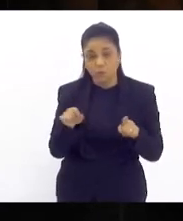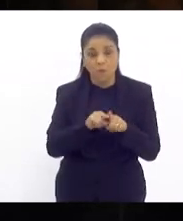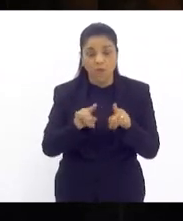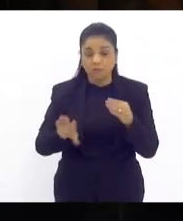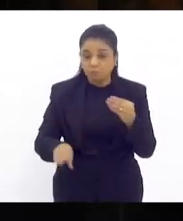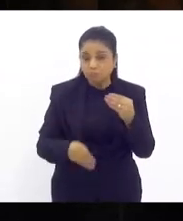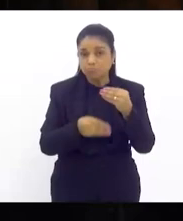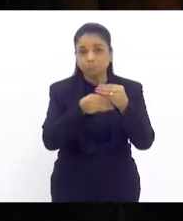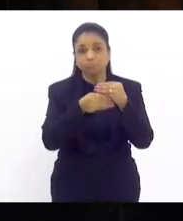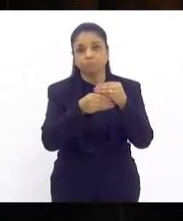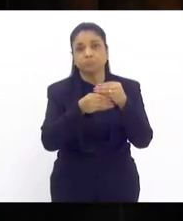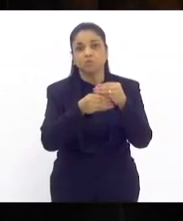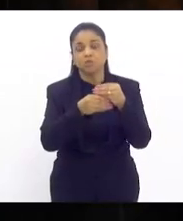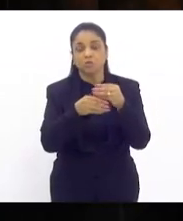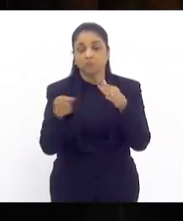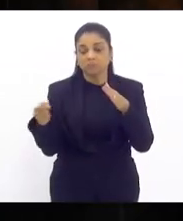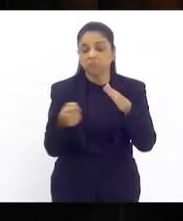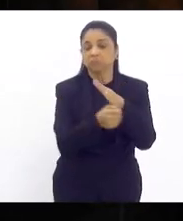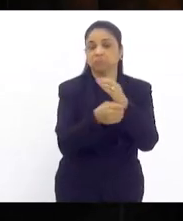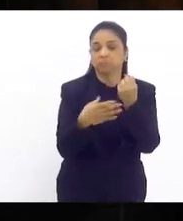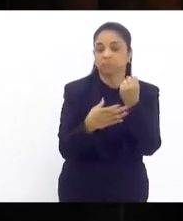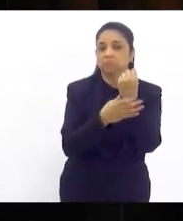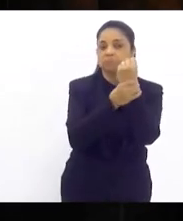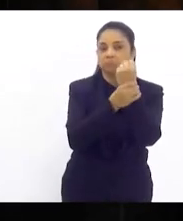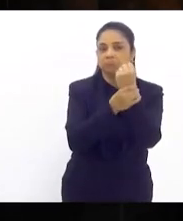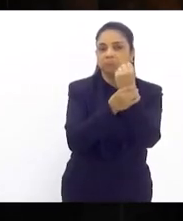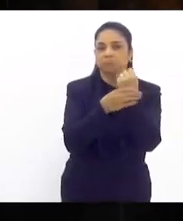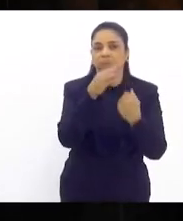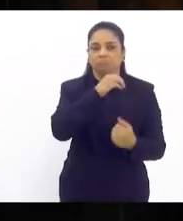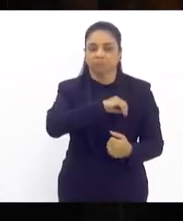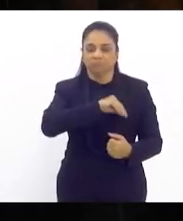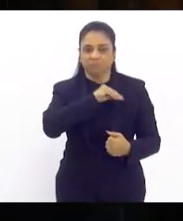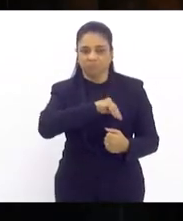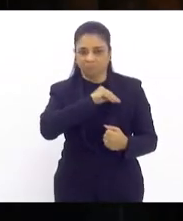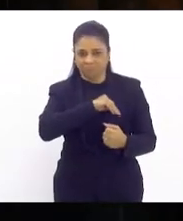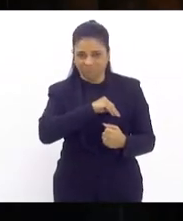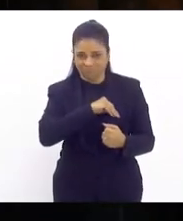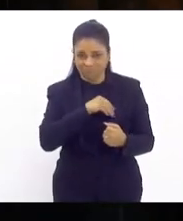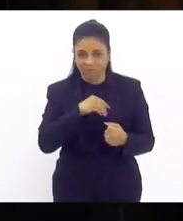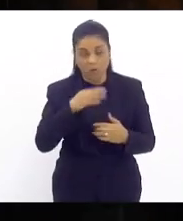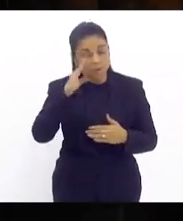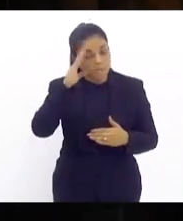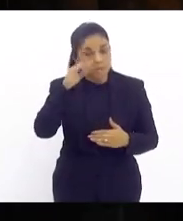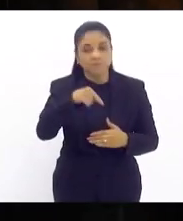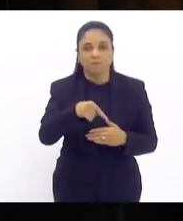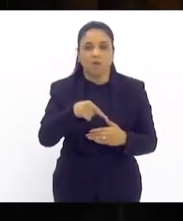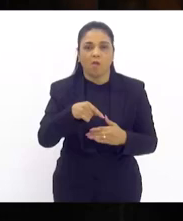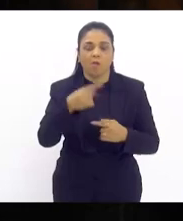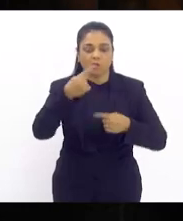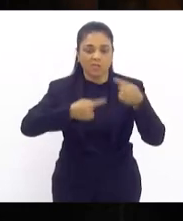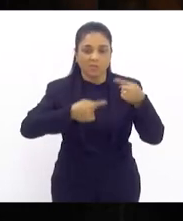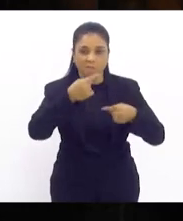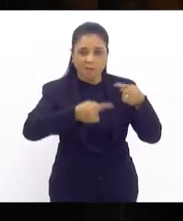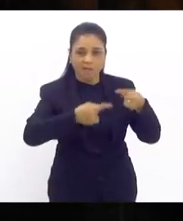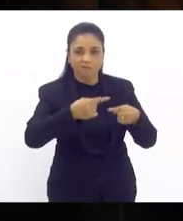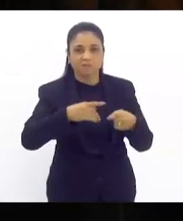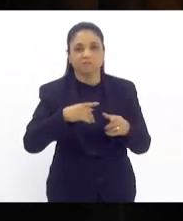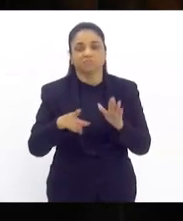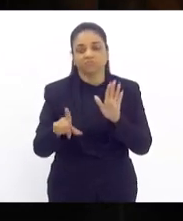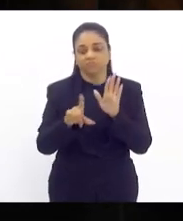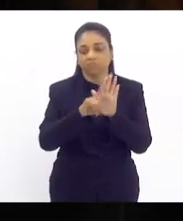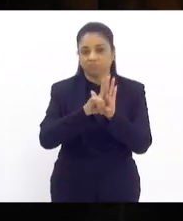garantia de emprego e renda no estado do Rio de Janeiro então nesse sentido é fundamental que todo o debate sobre a LDO